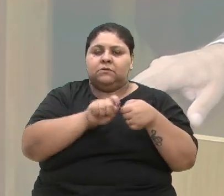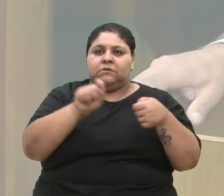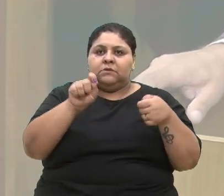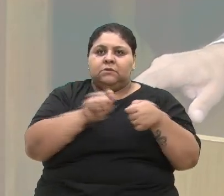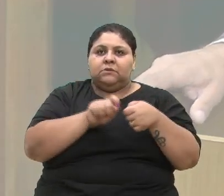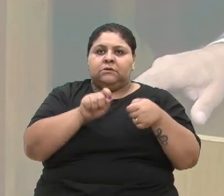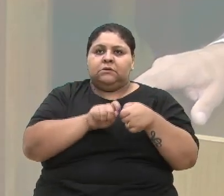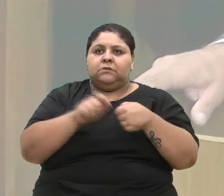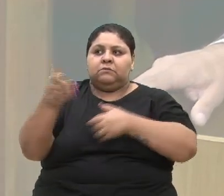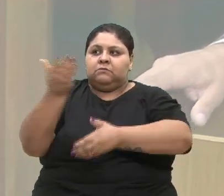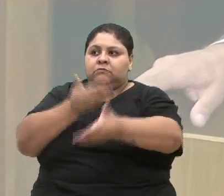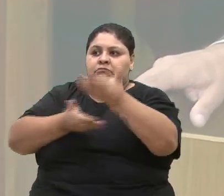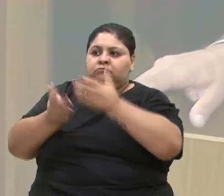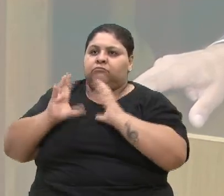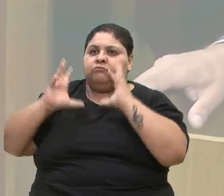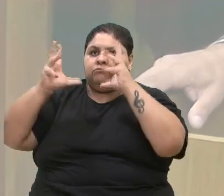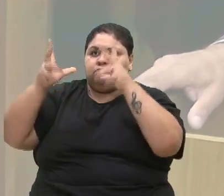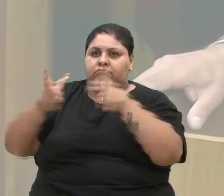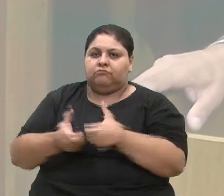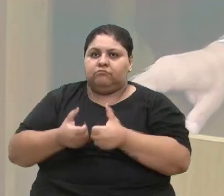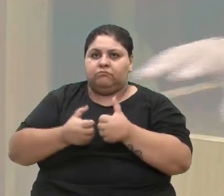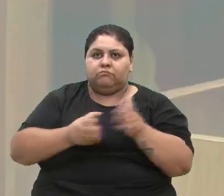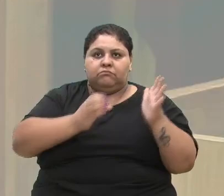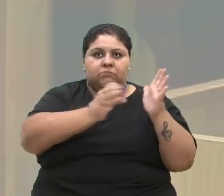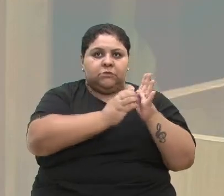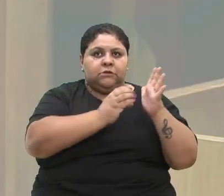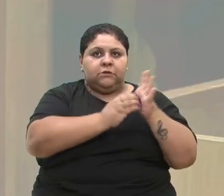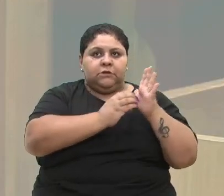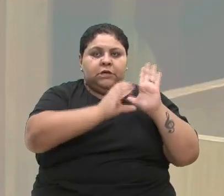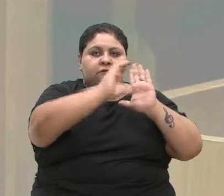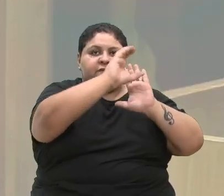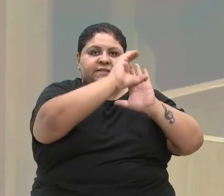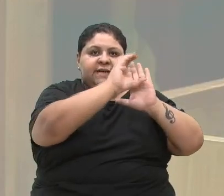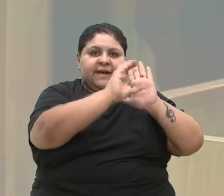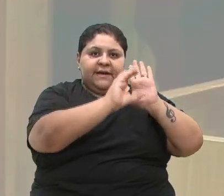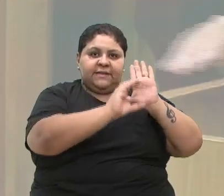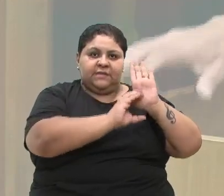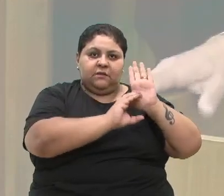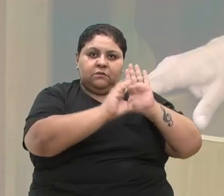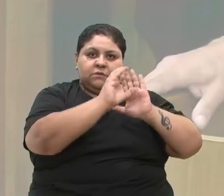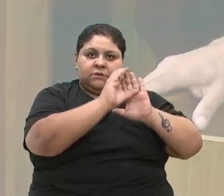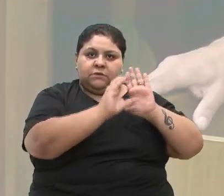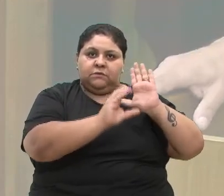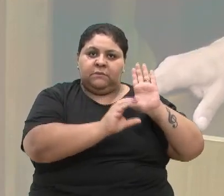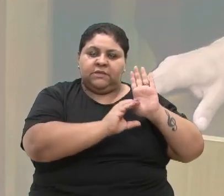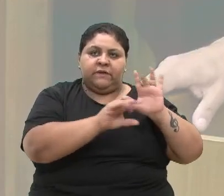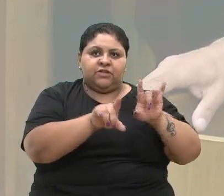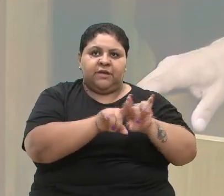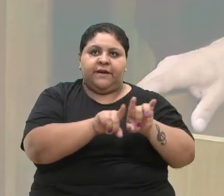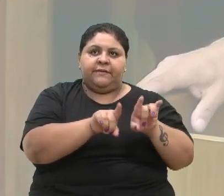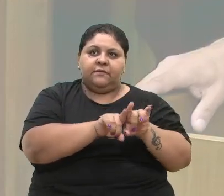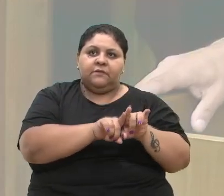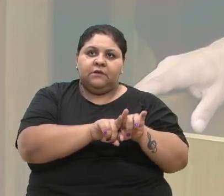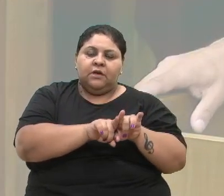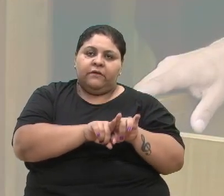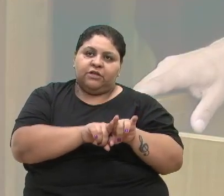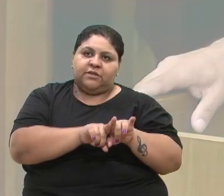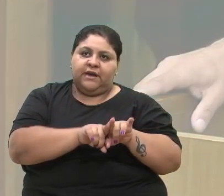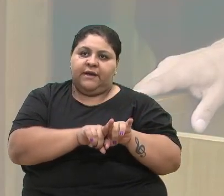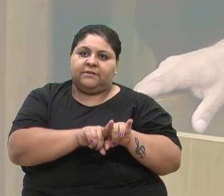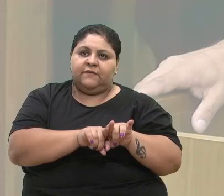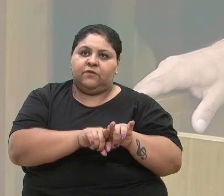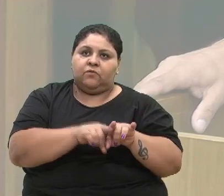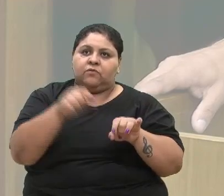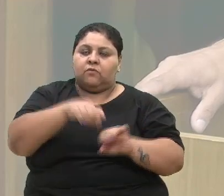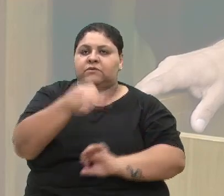atendimento, todos servidores de carreira. Vindo de encontro da funcionalidade de Caxias do Sul,